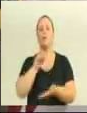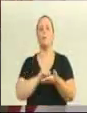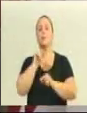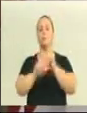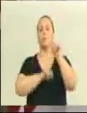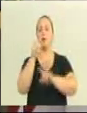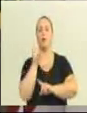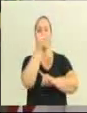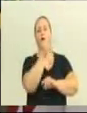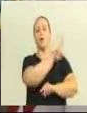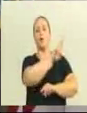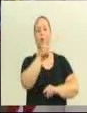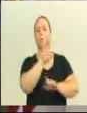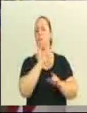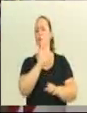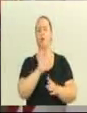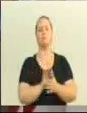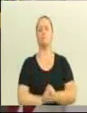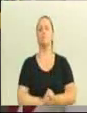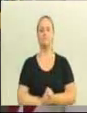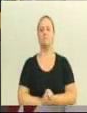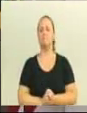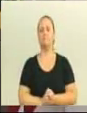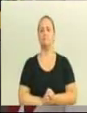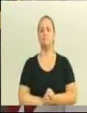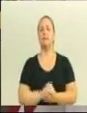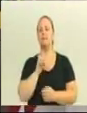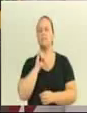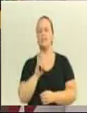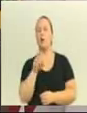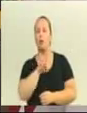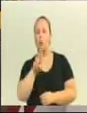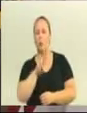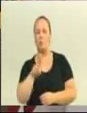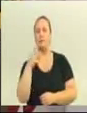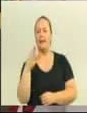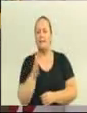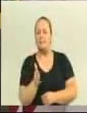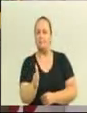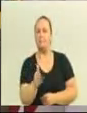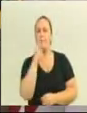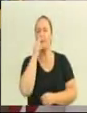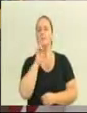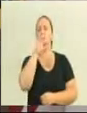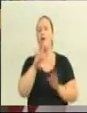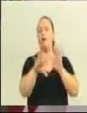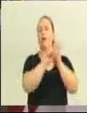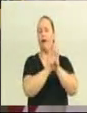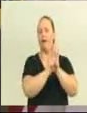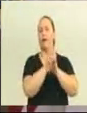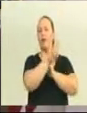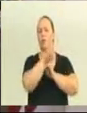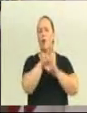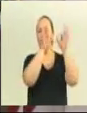e a denominação Três Peixinhos passa a ser simbólica, porque as ruas seriam denominadas com